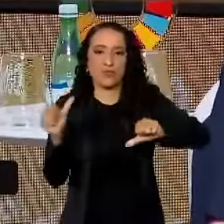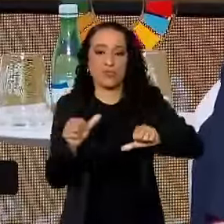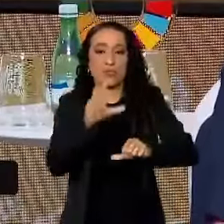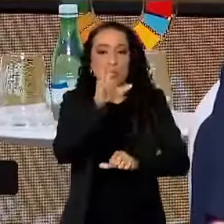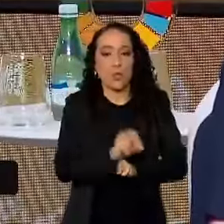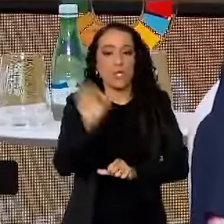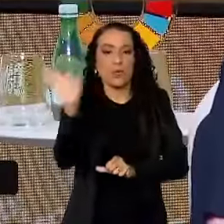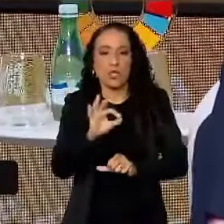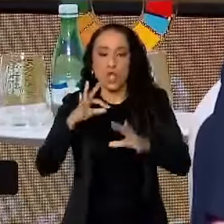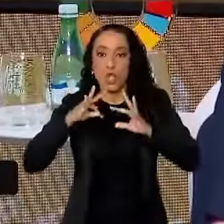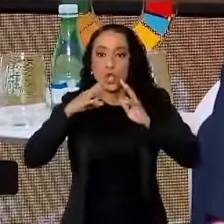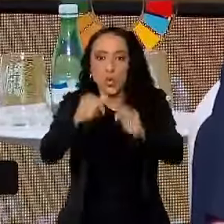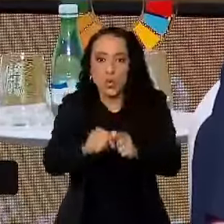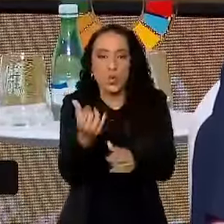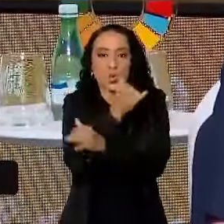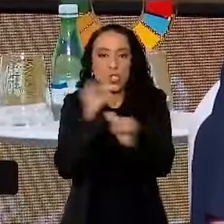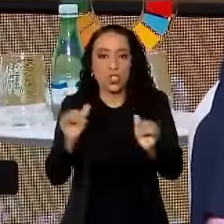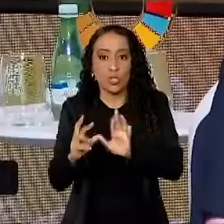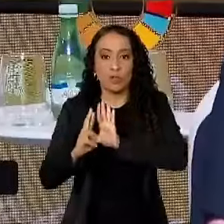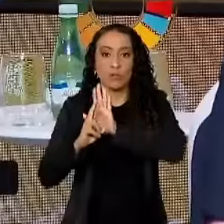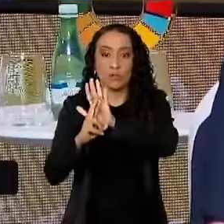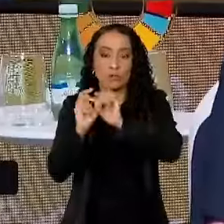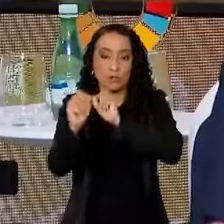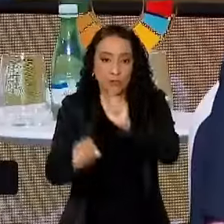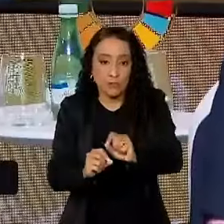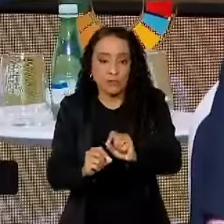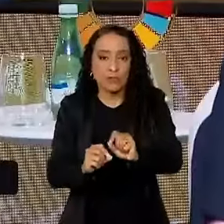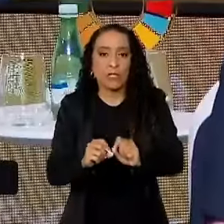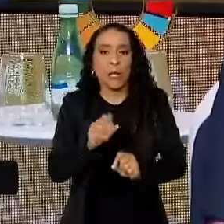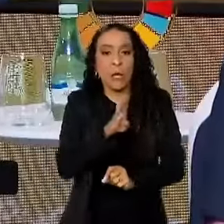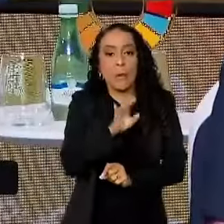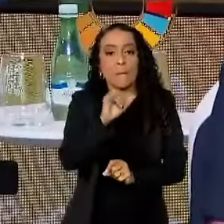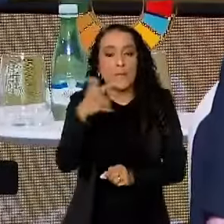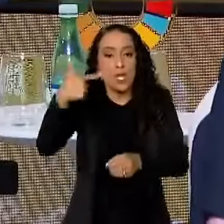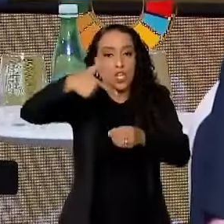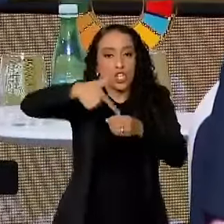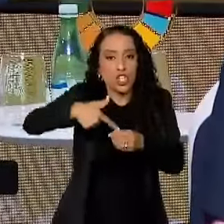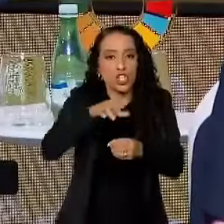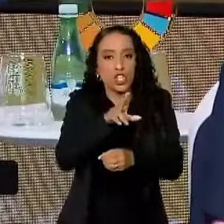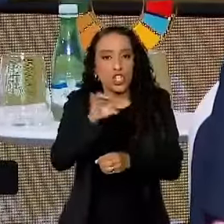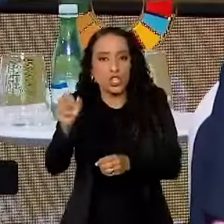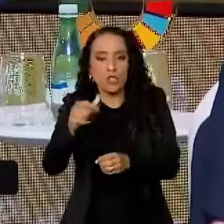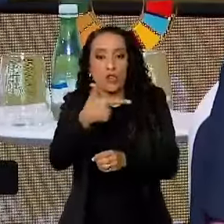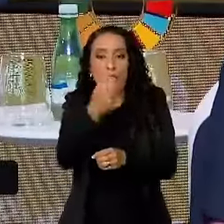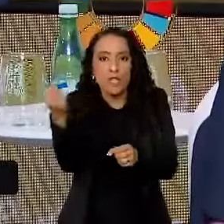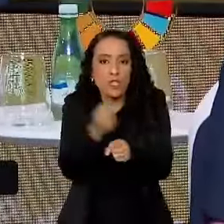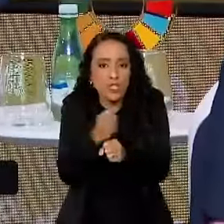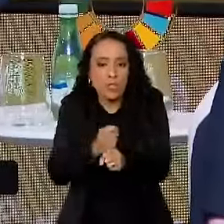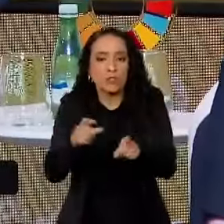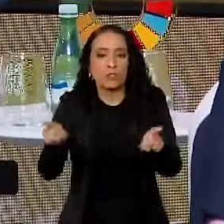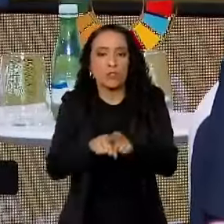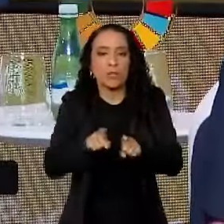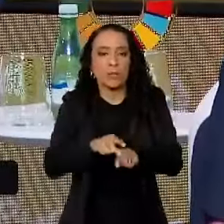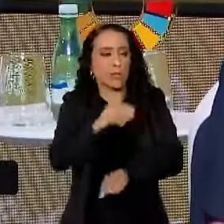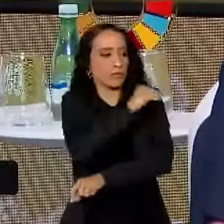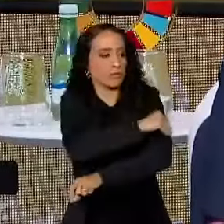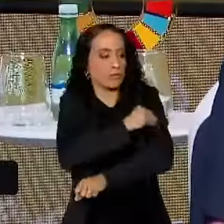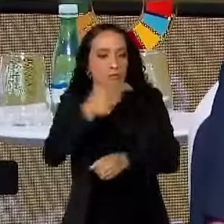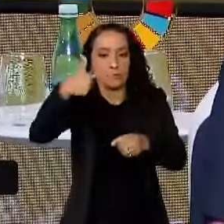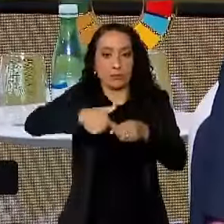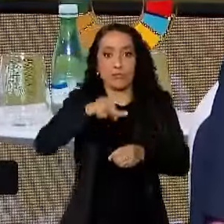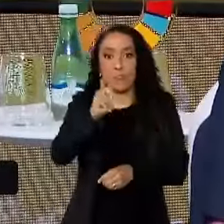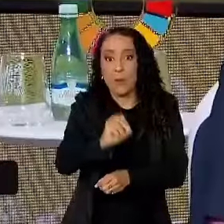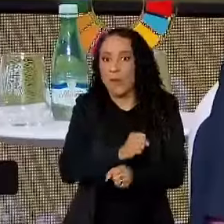% de toda a energia é responsável. Nós temos o biodiesel há 20 anos e o etanol há 50